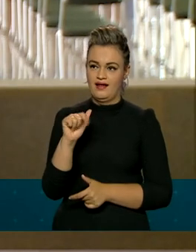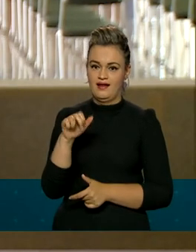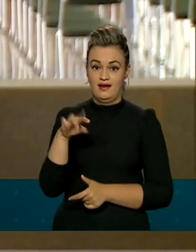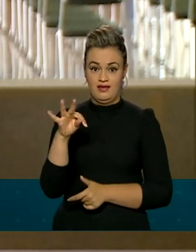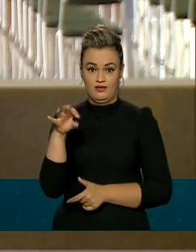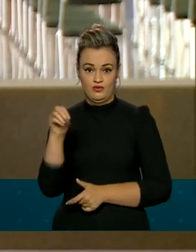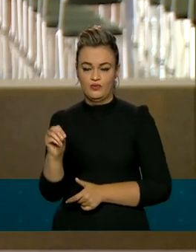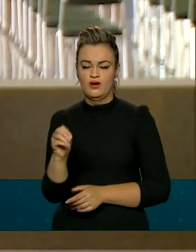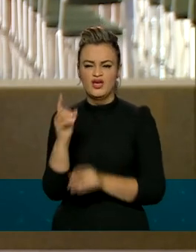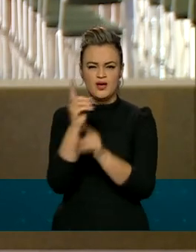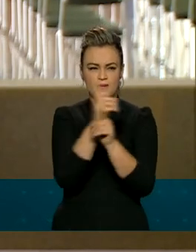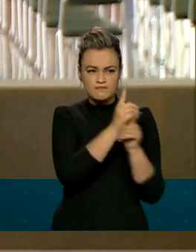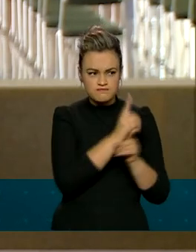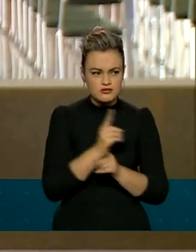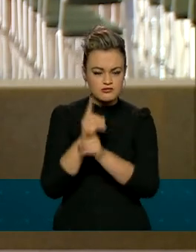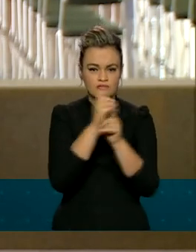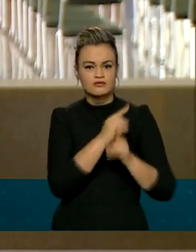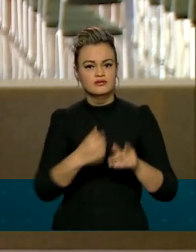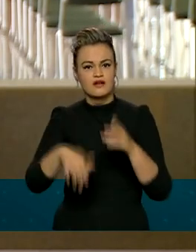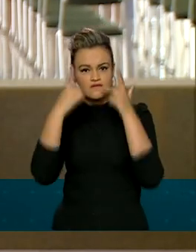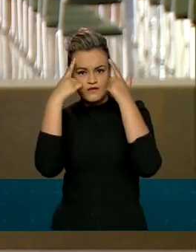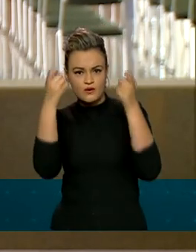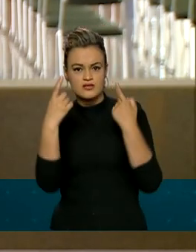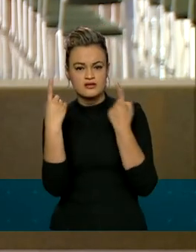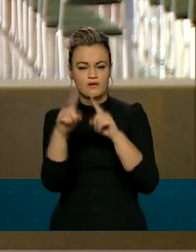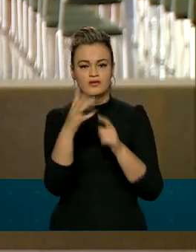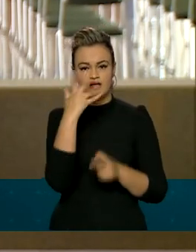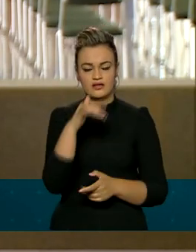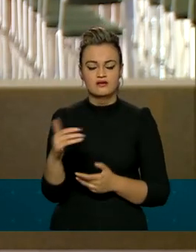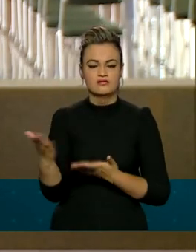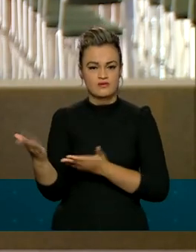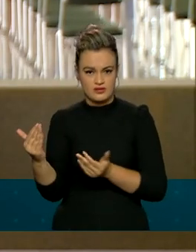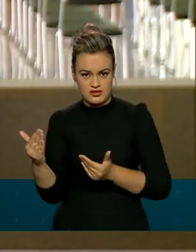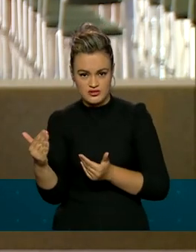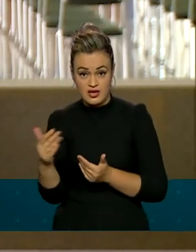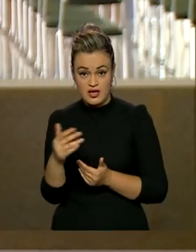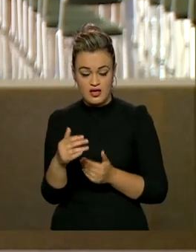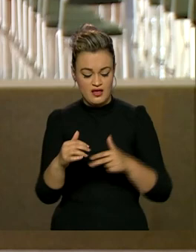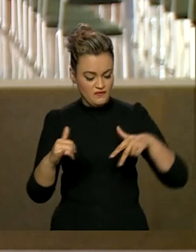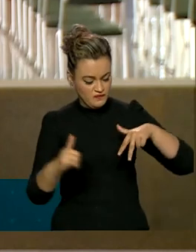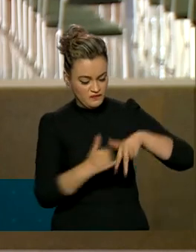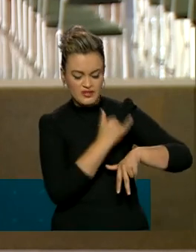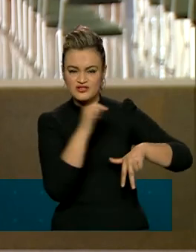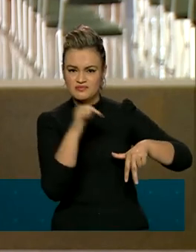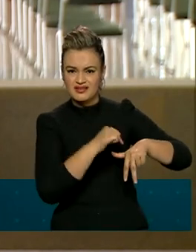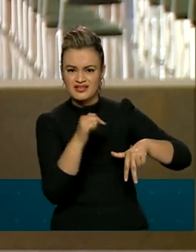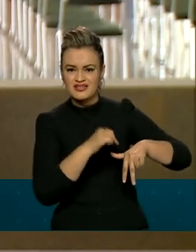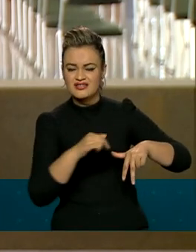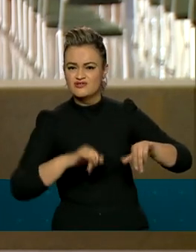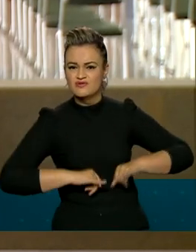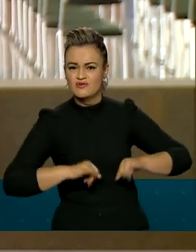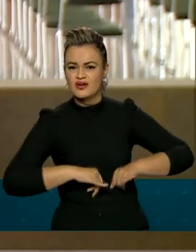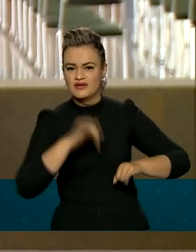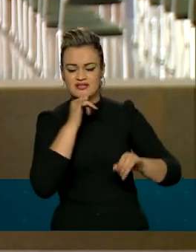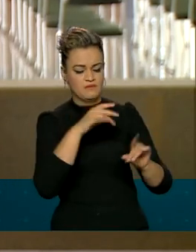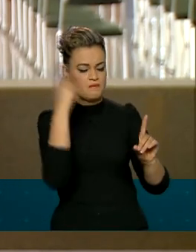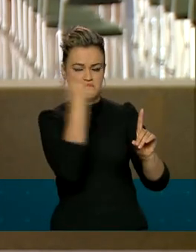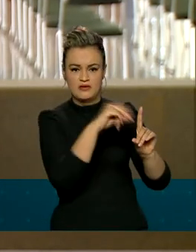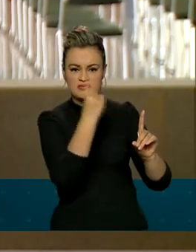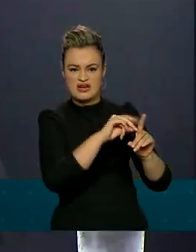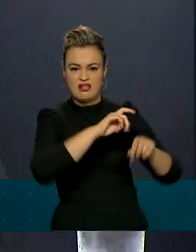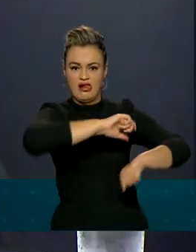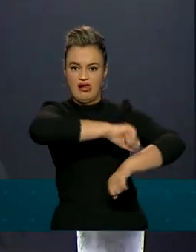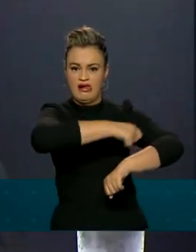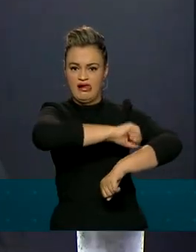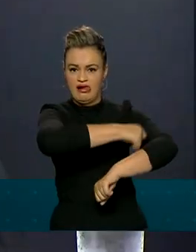violência contra crianças e adolescentes. Parte das vítimas atendidas na operação sofreram com crimes como maus tratos e